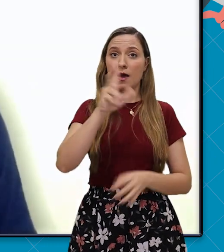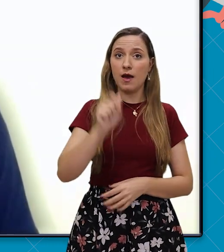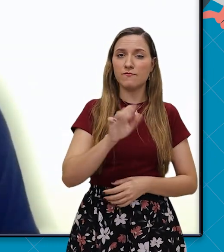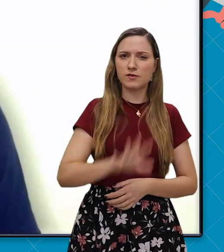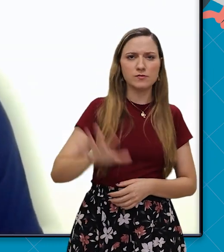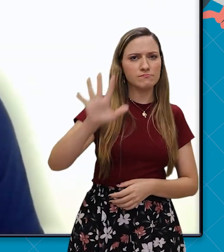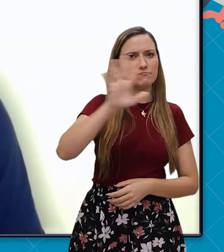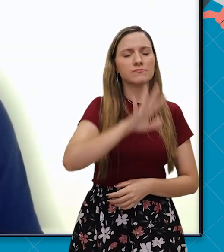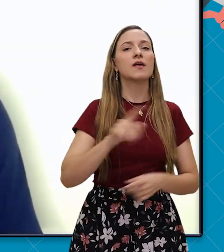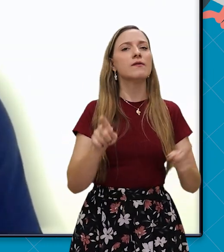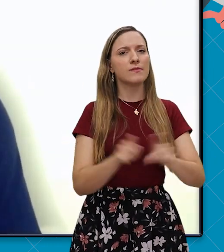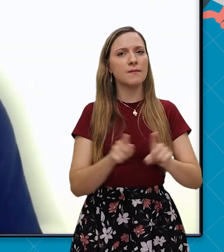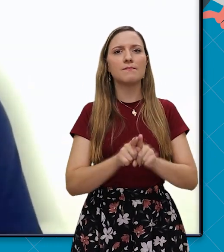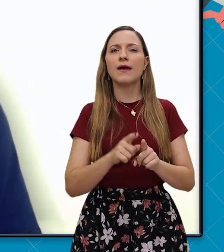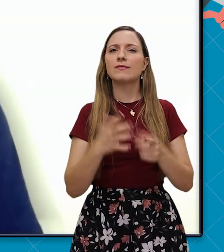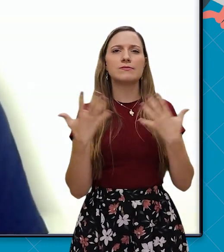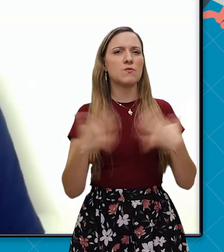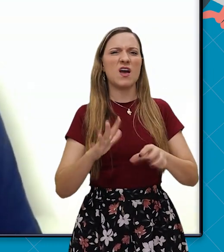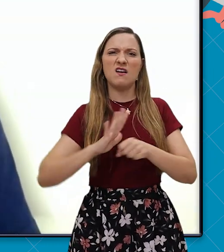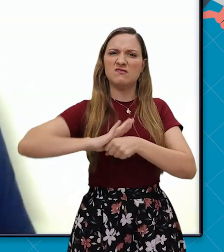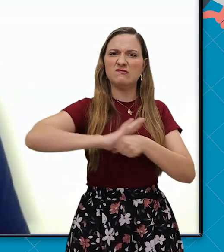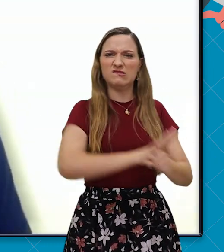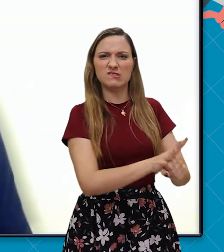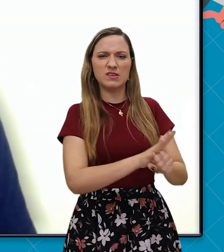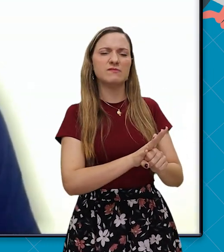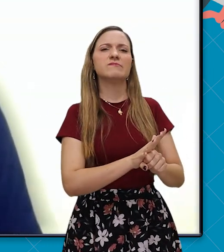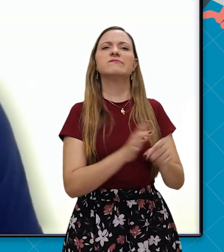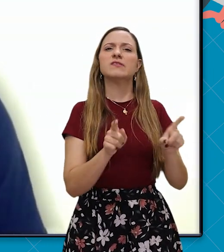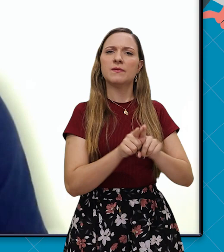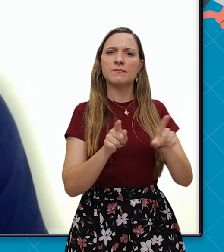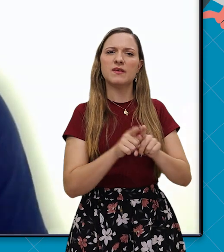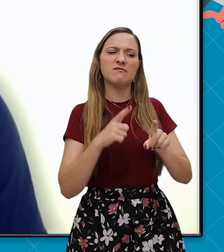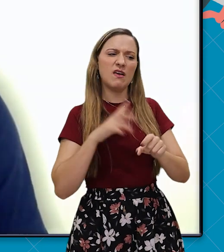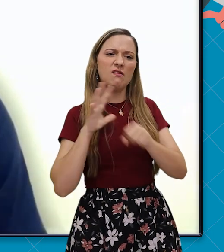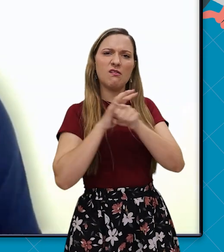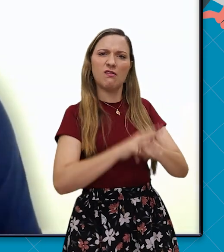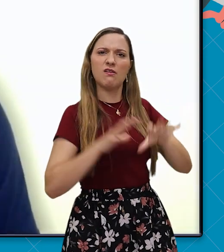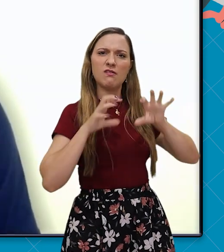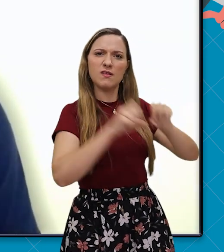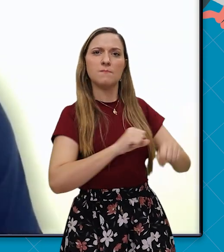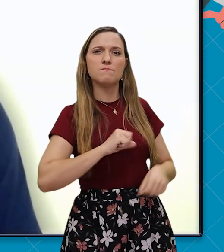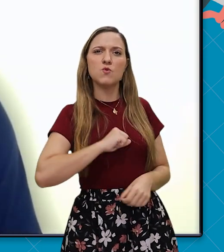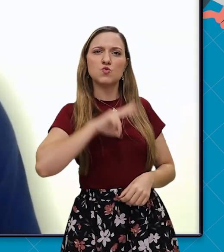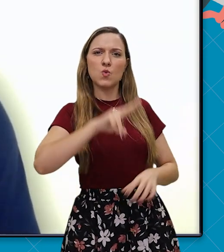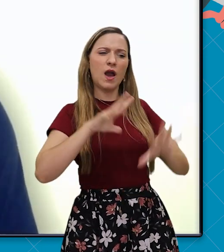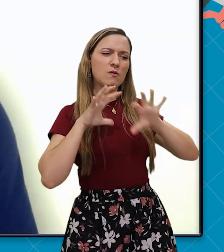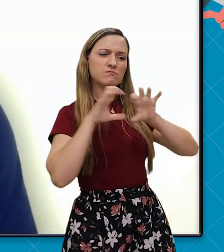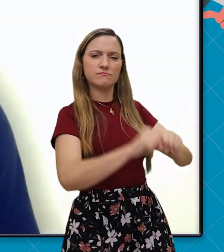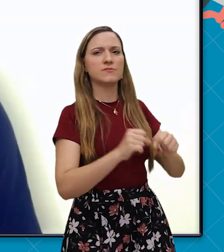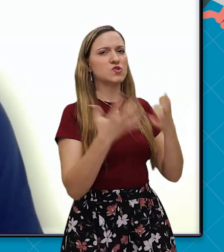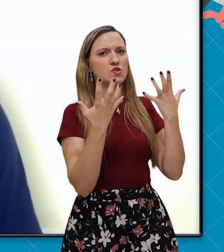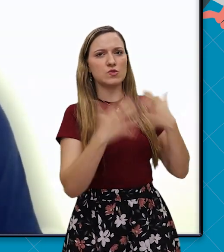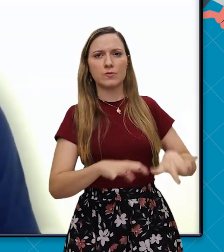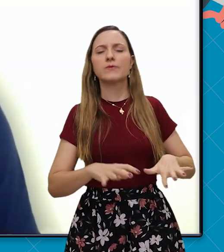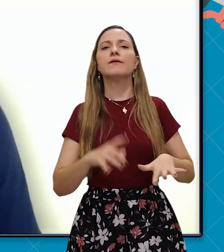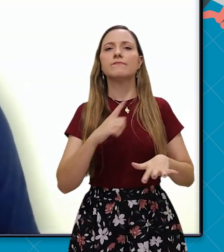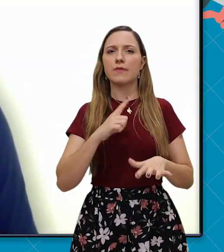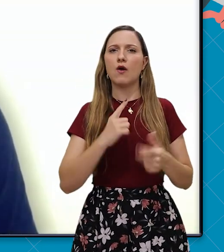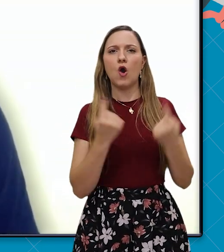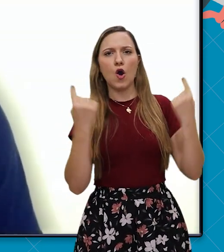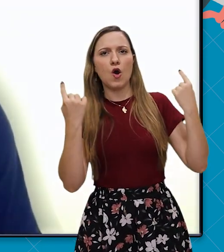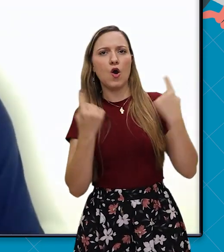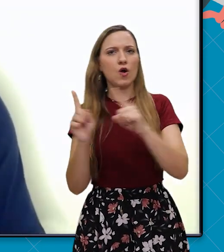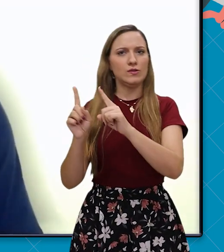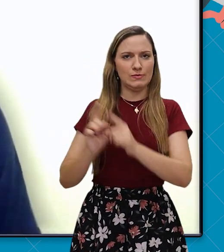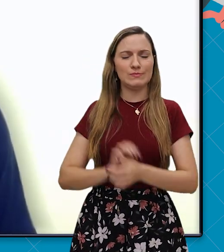continente africano. E ainda repudiou o apartheid e o colonialismo português que ainda estavam em vigor em vários